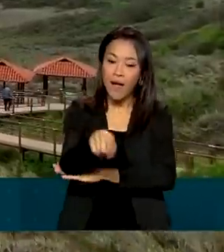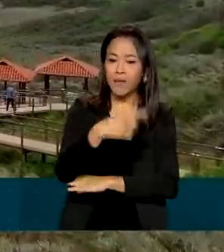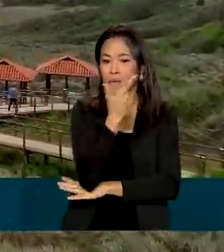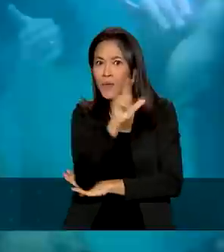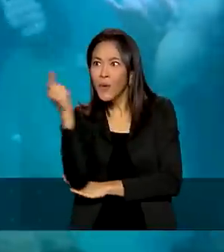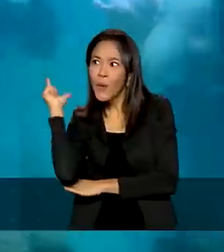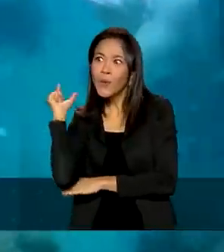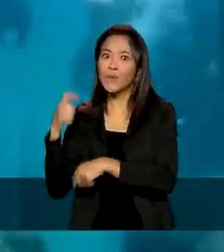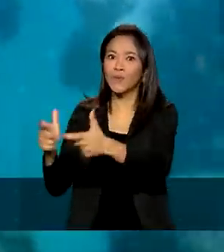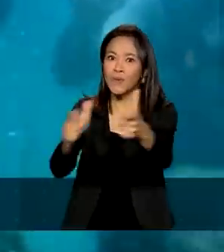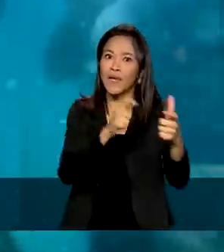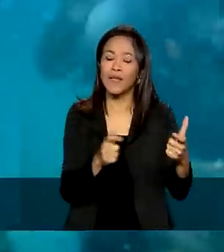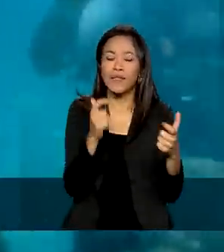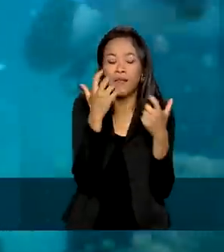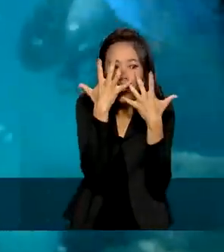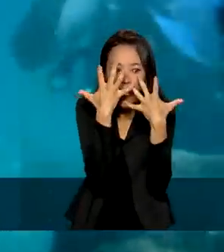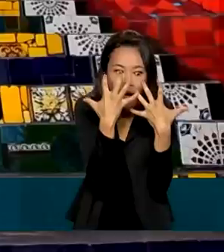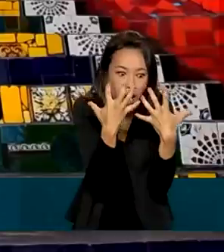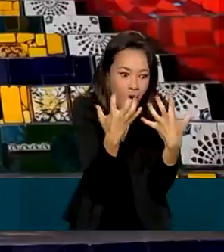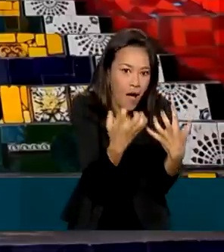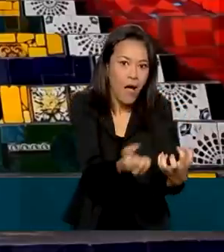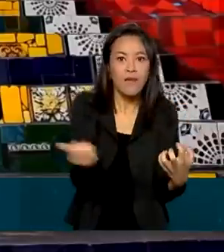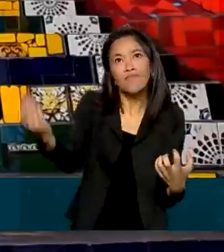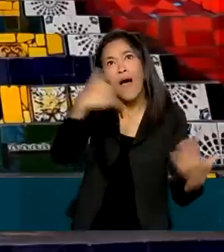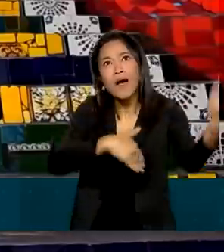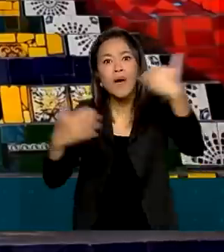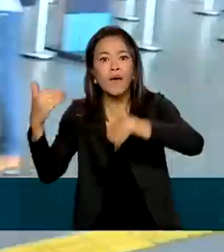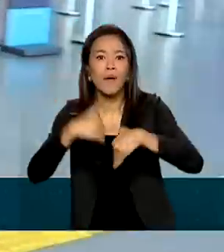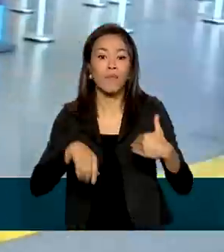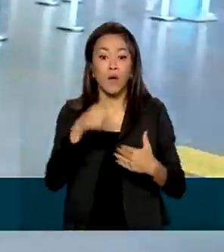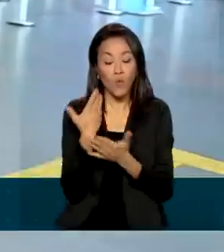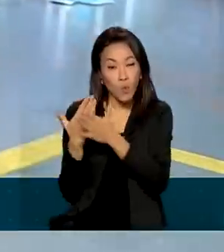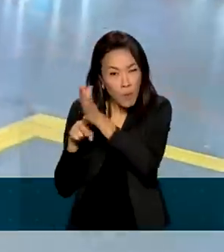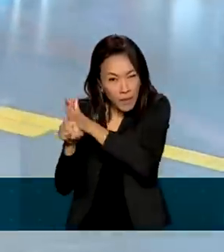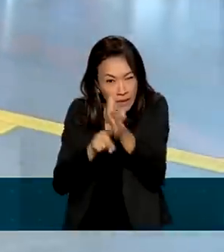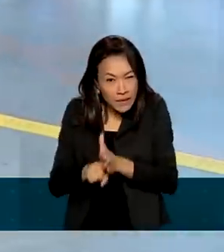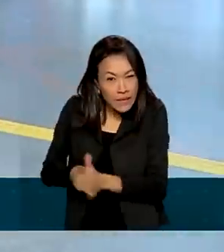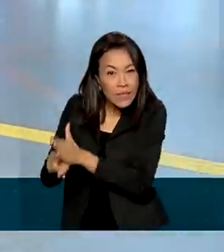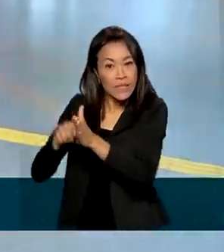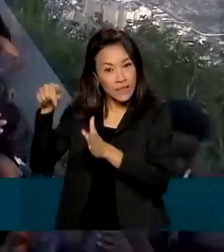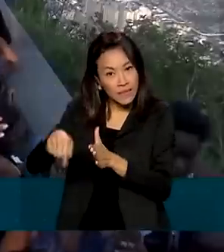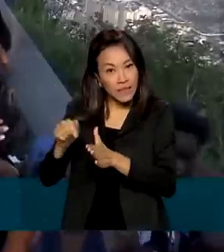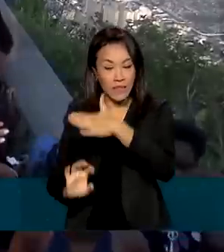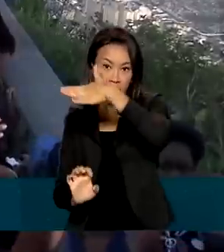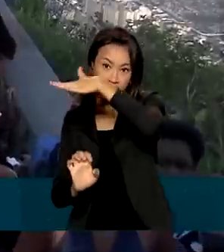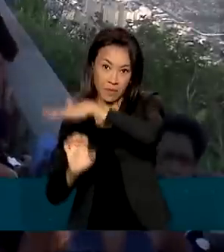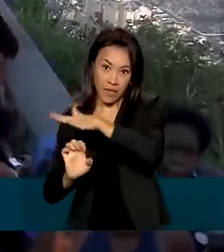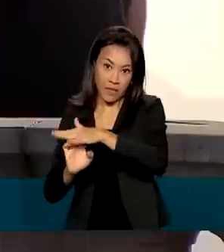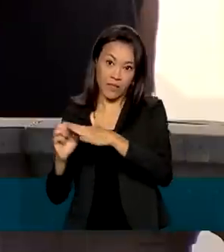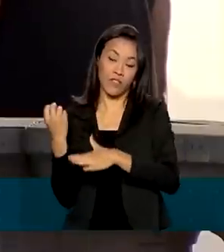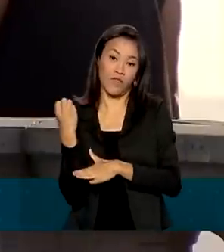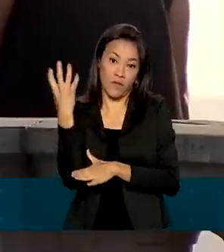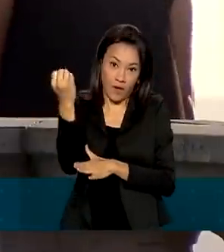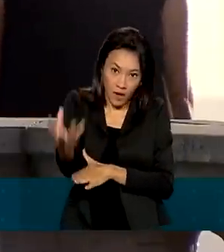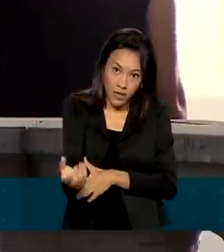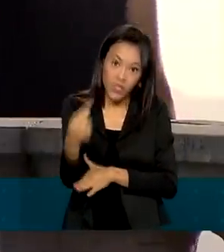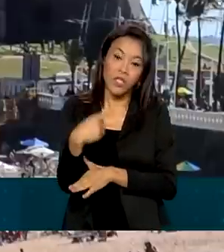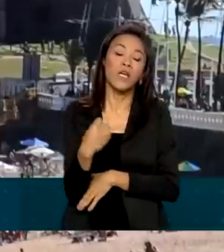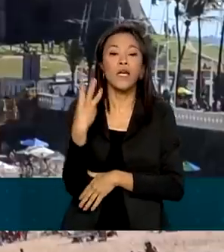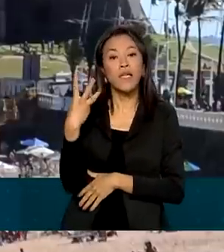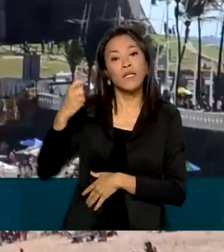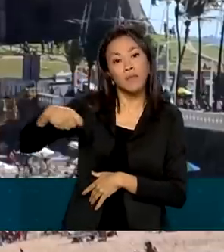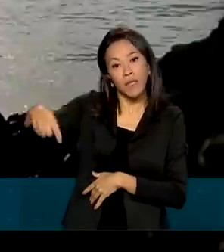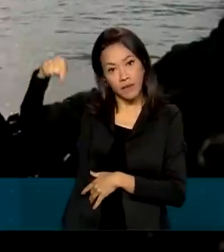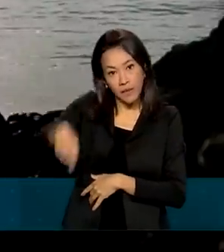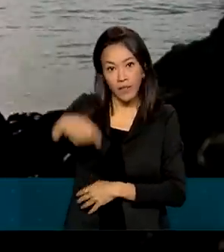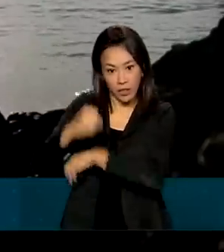brasileiros e estrangeiros. Um estudo da Associação Brasileira de Agências de Viagens mostra que no primeiro trimestre deste ano,